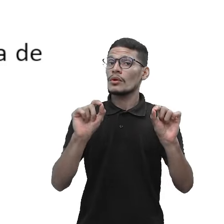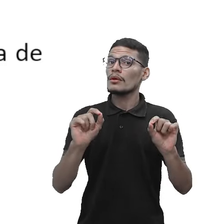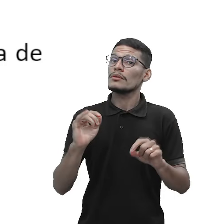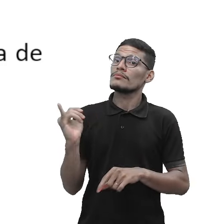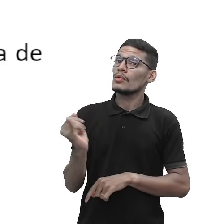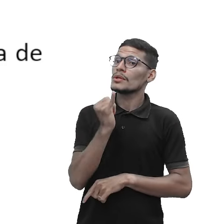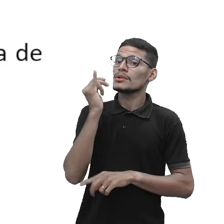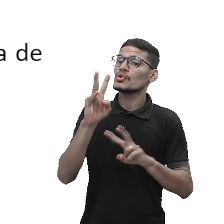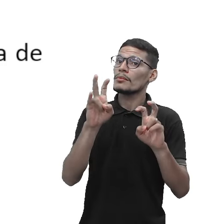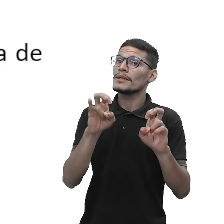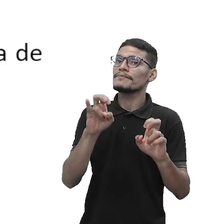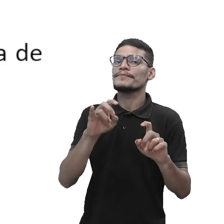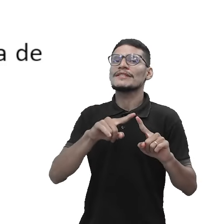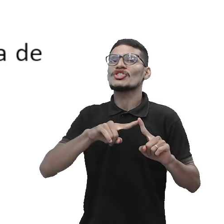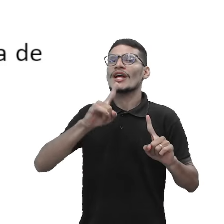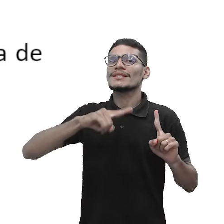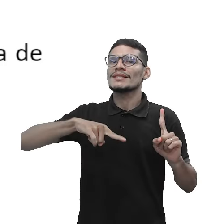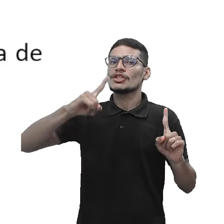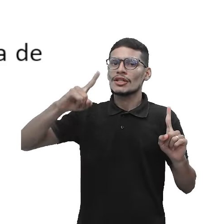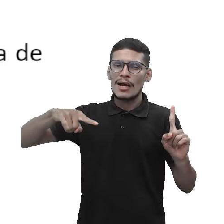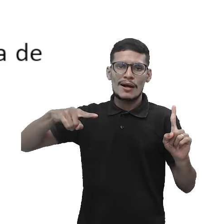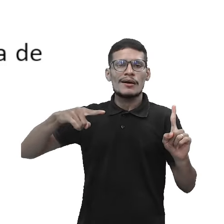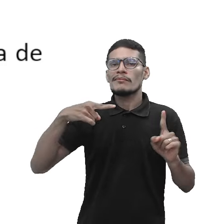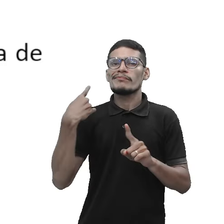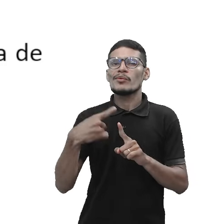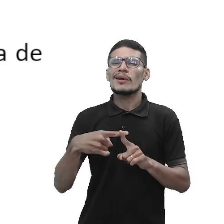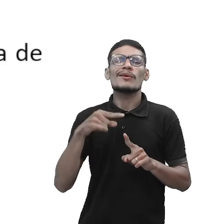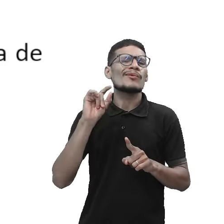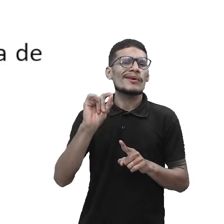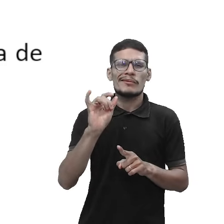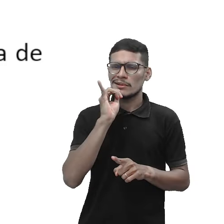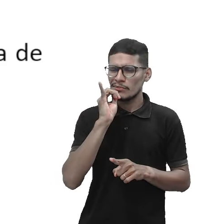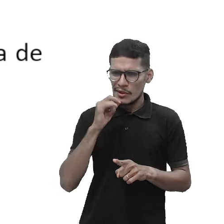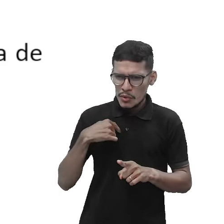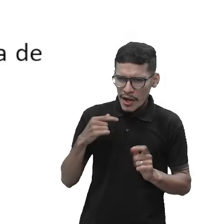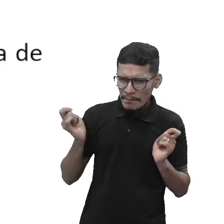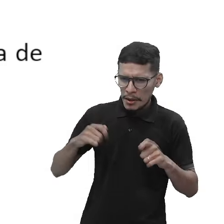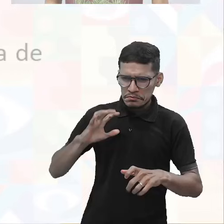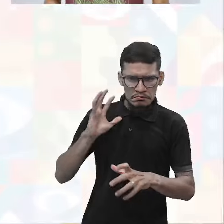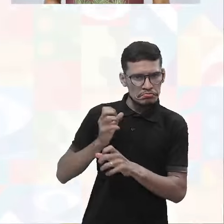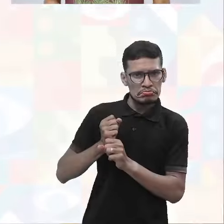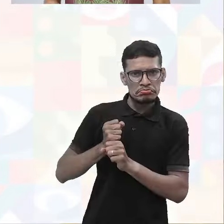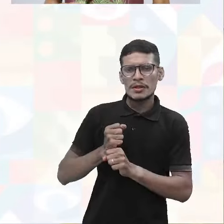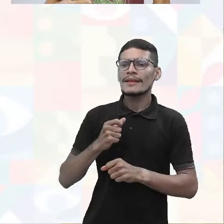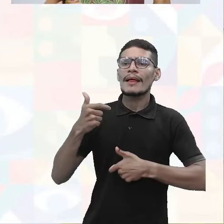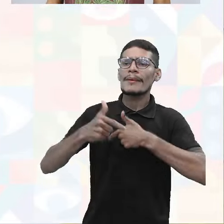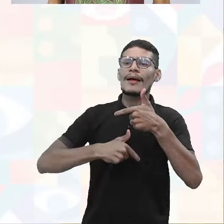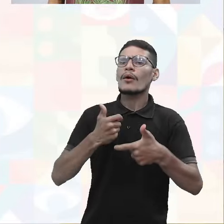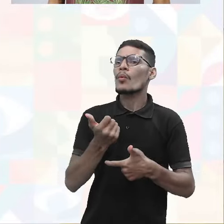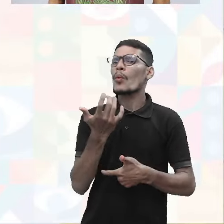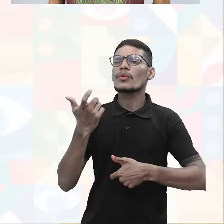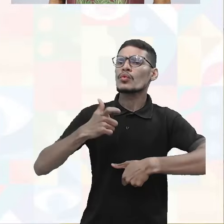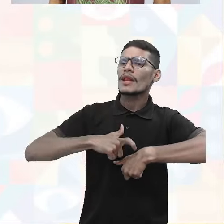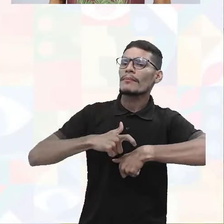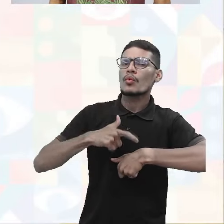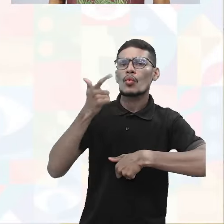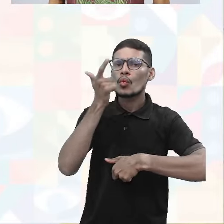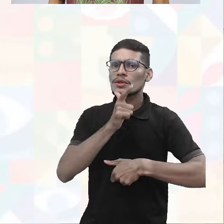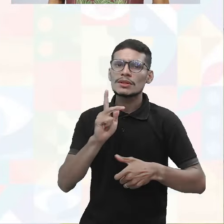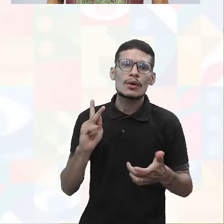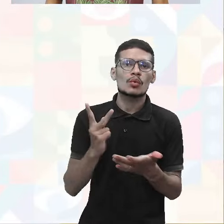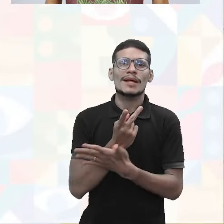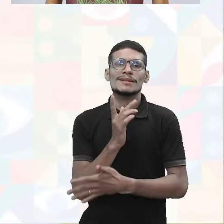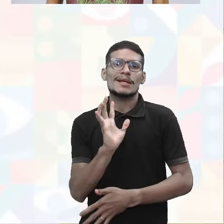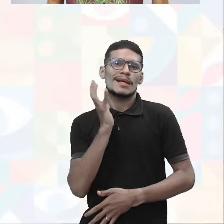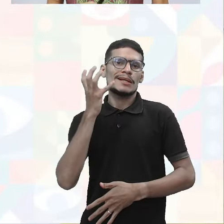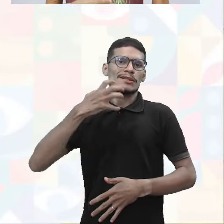estatística. Porque isso aí, eu vou poder fazer cálculos, né? Para trabalhar de quanto em quanto tempo vai poder estar acontecendo uma situação